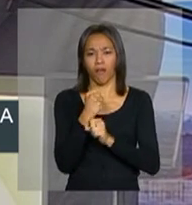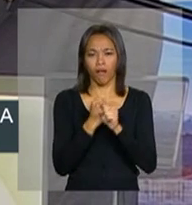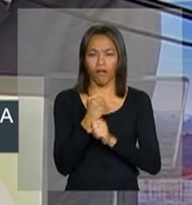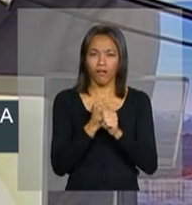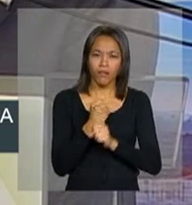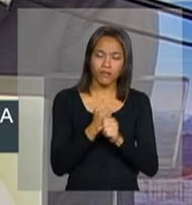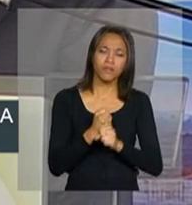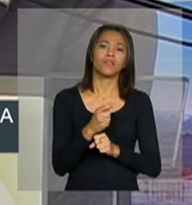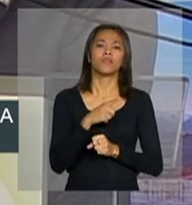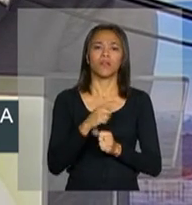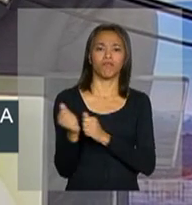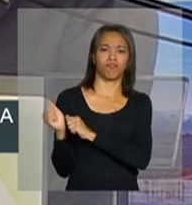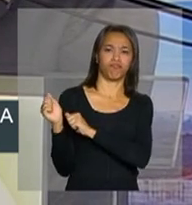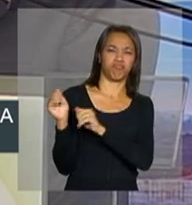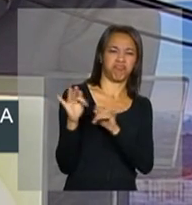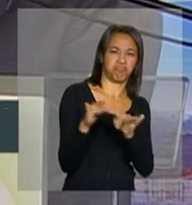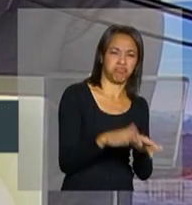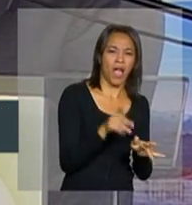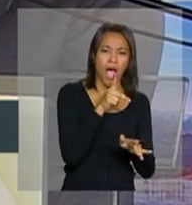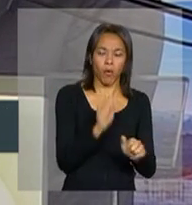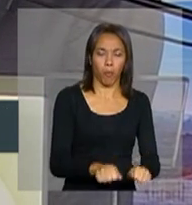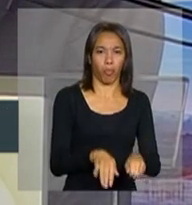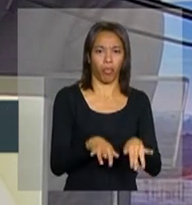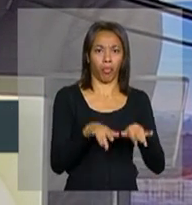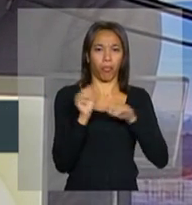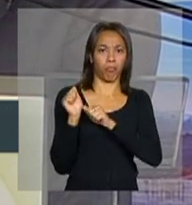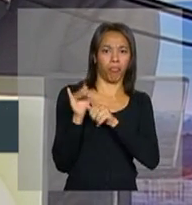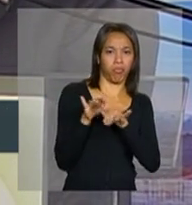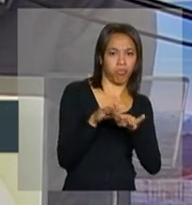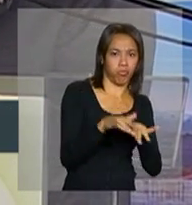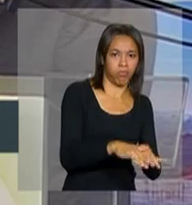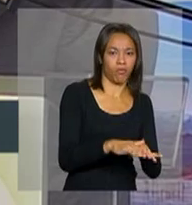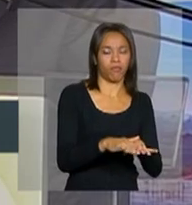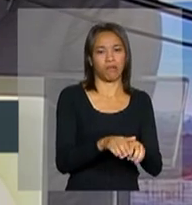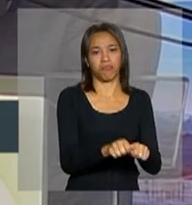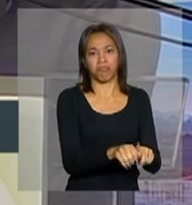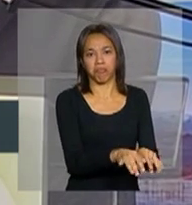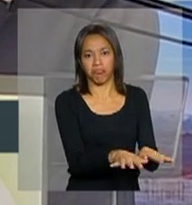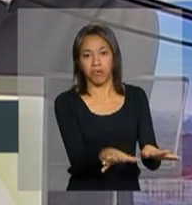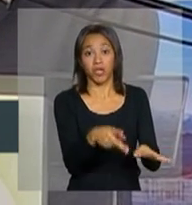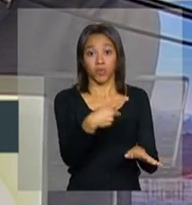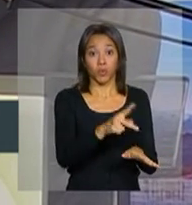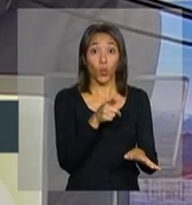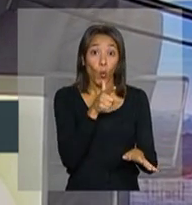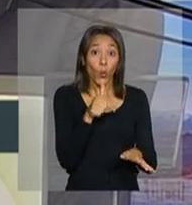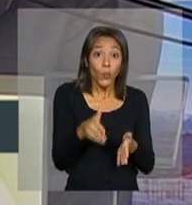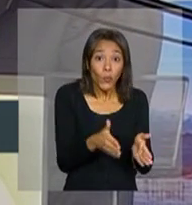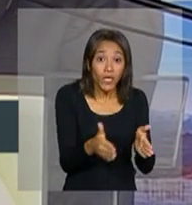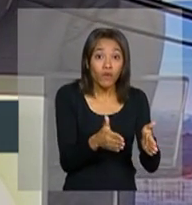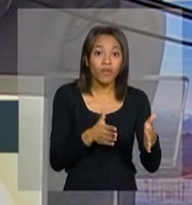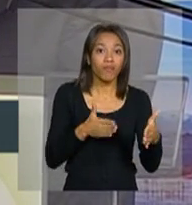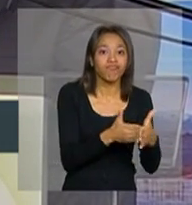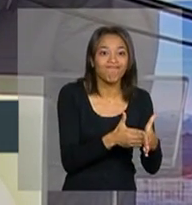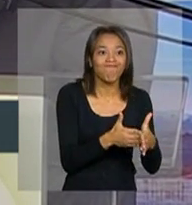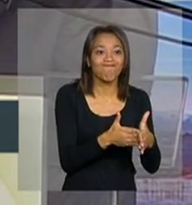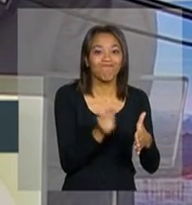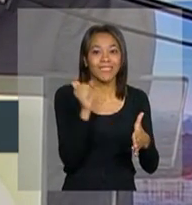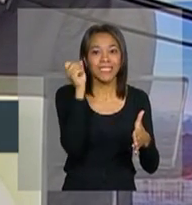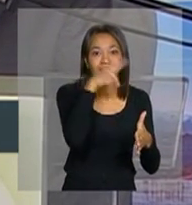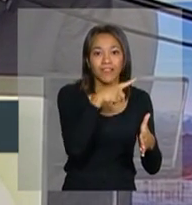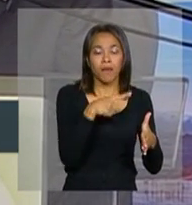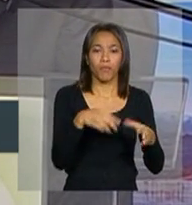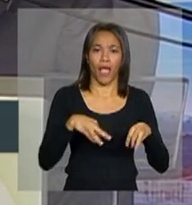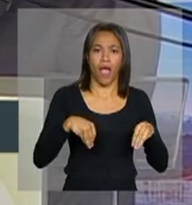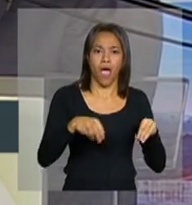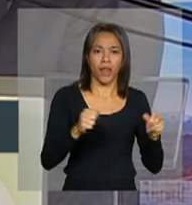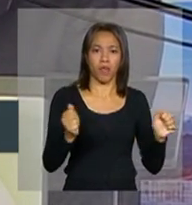o desbarrancamento quando vem das cheias e depois o seu curso fica interrompido, porque o assoreamento